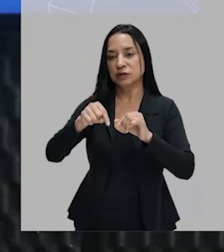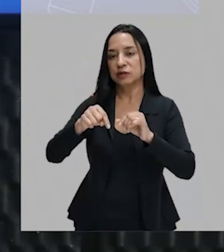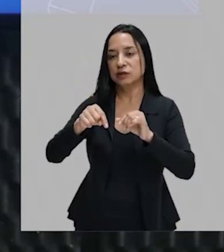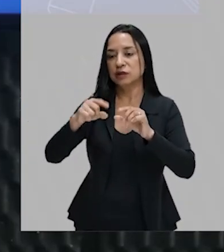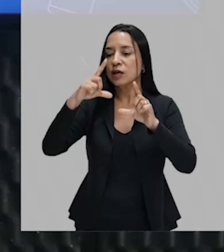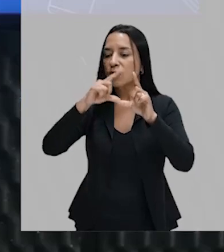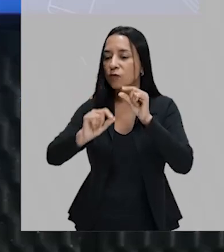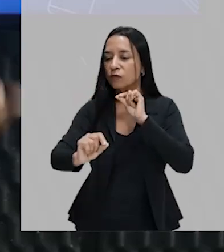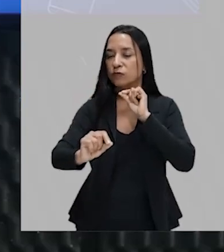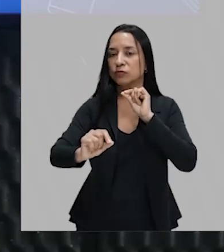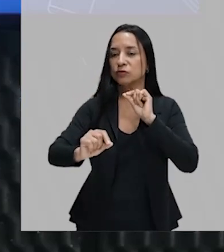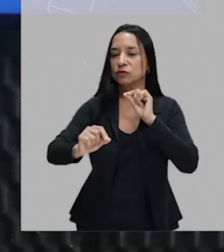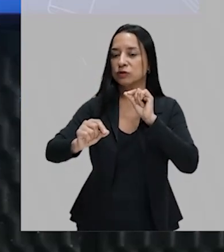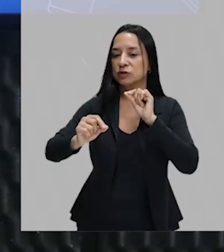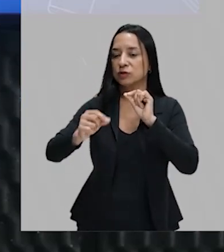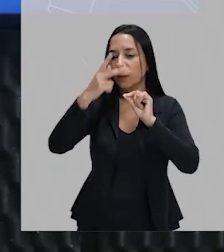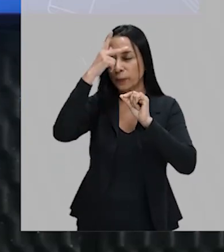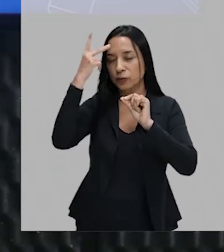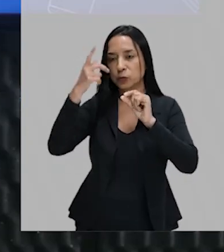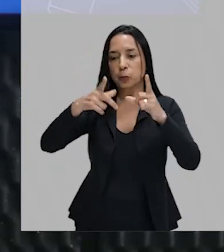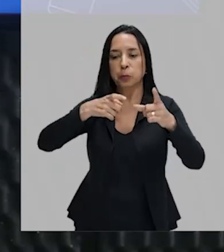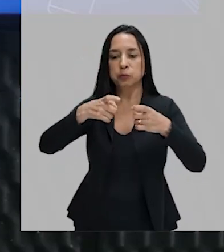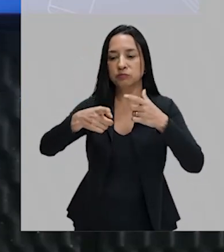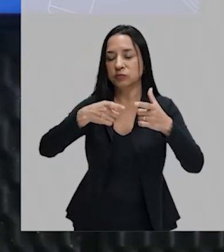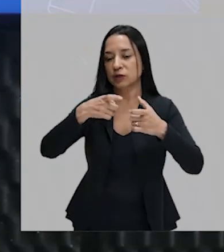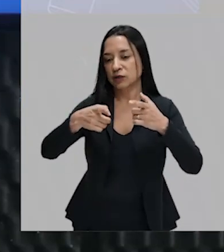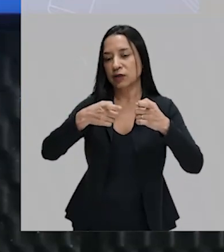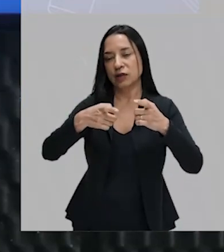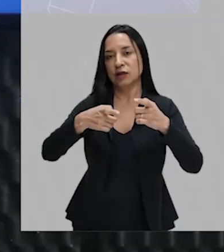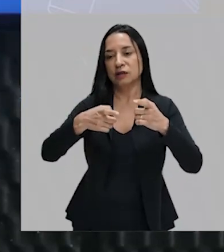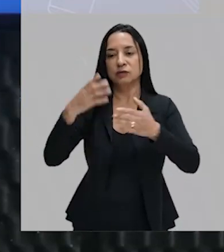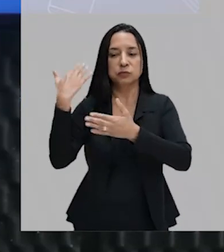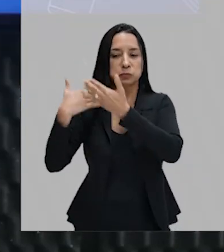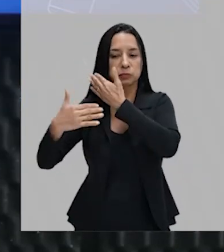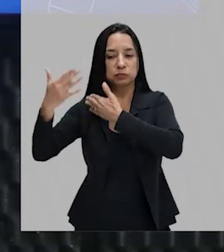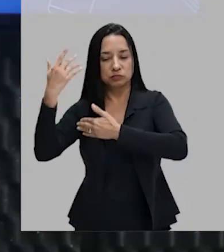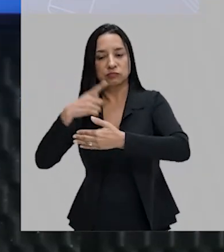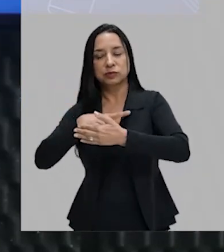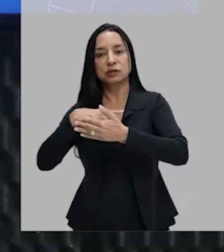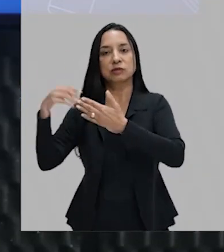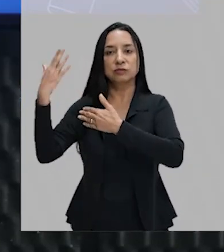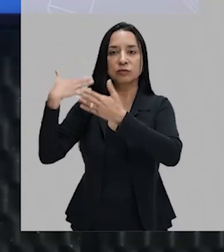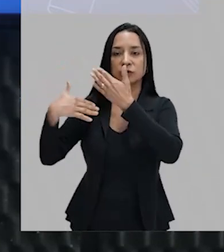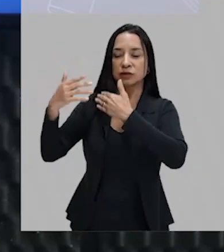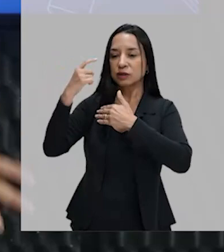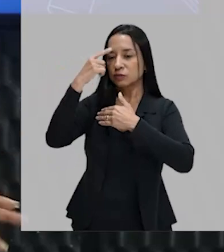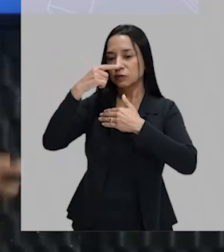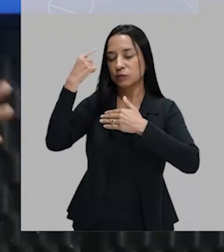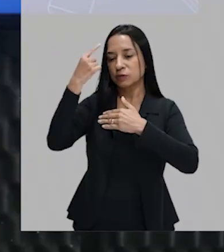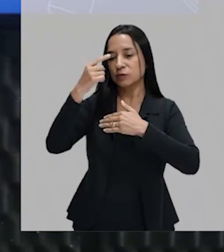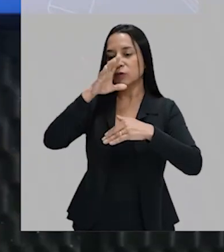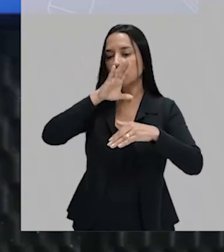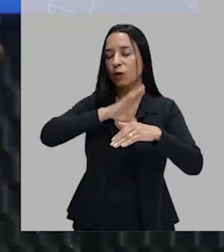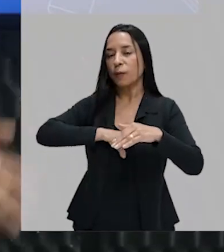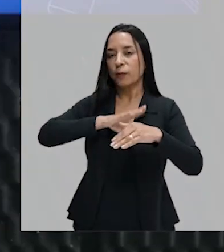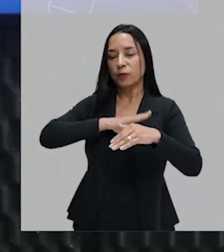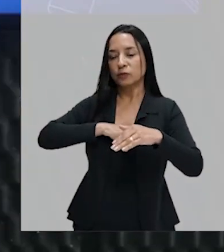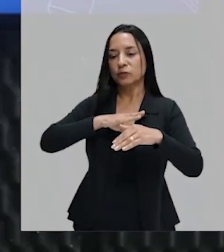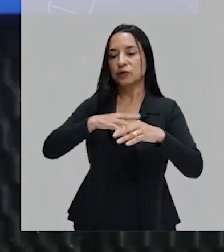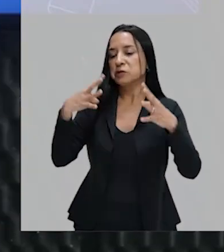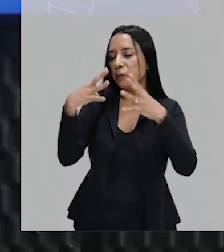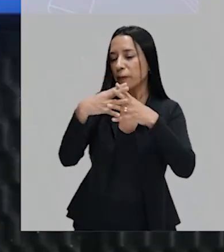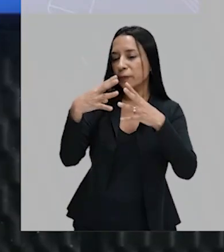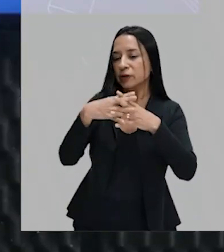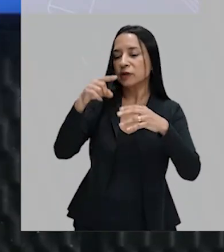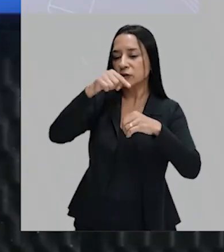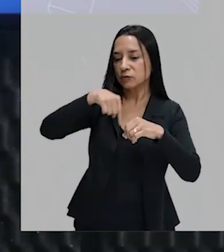fugindo das guerras que tinham na época histórica, que teve espanhóis, portugueses, todo mundo por aqui brigando pela